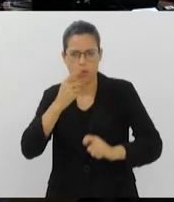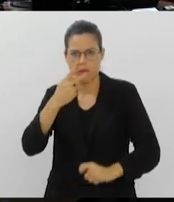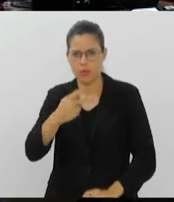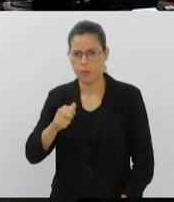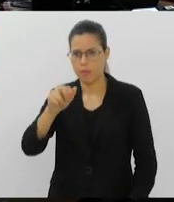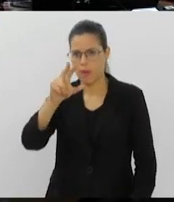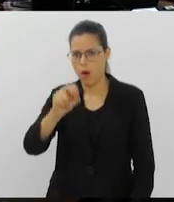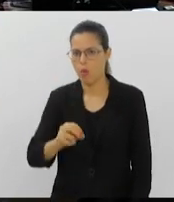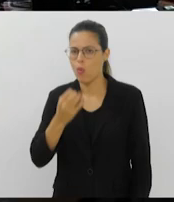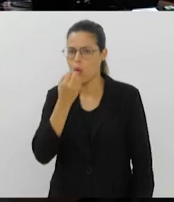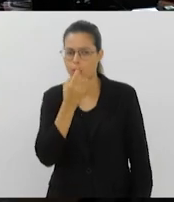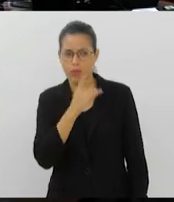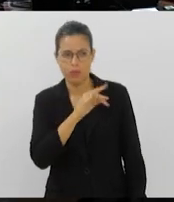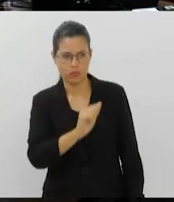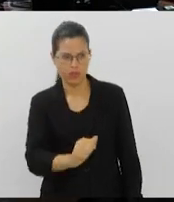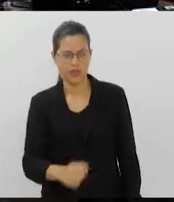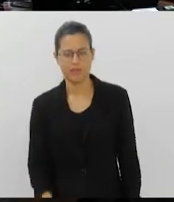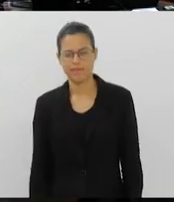Viviani. Bom dia, PV.